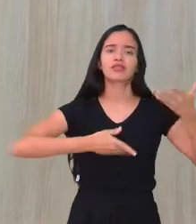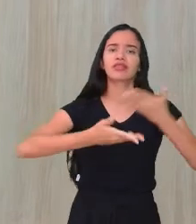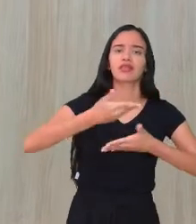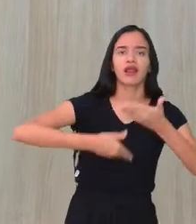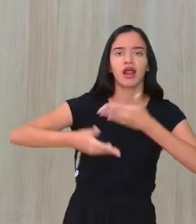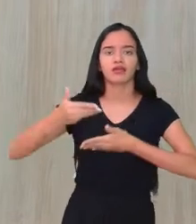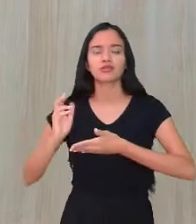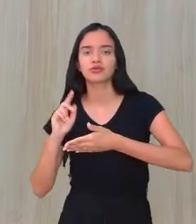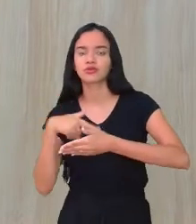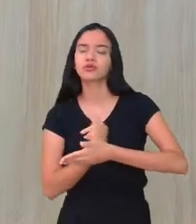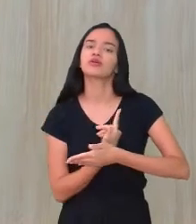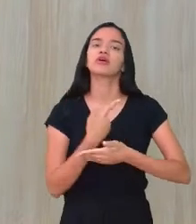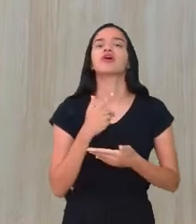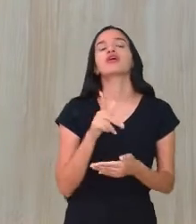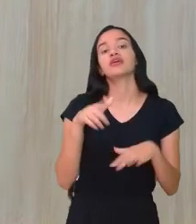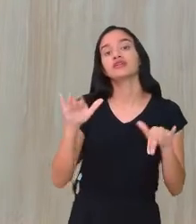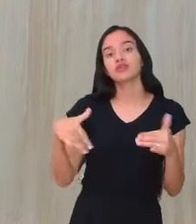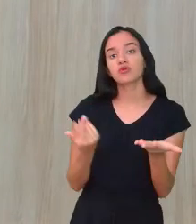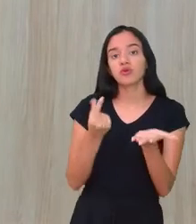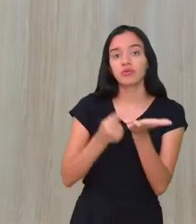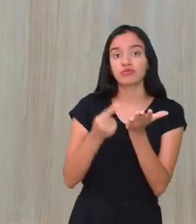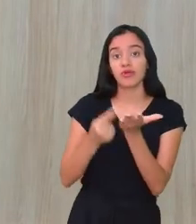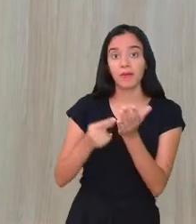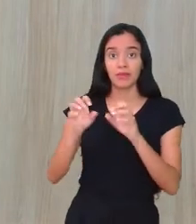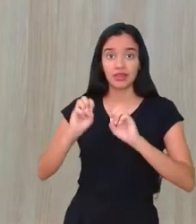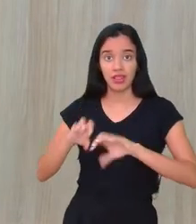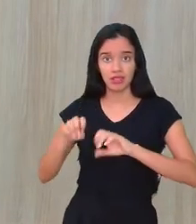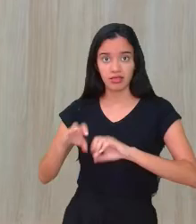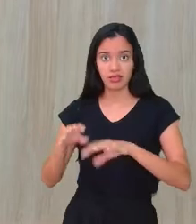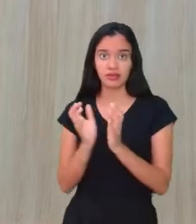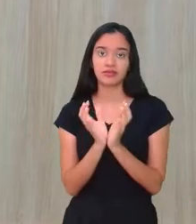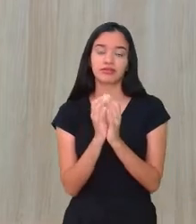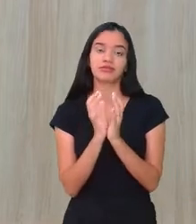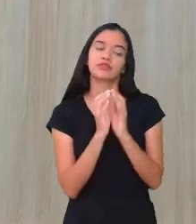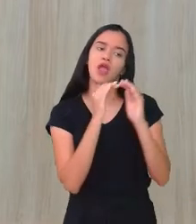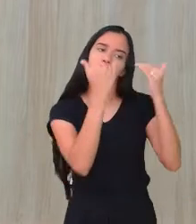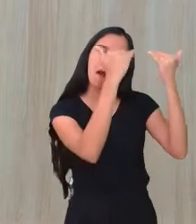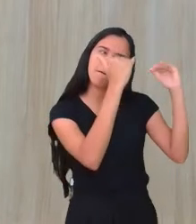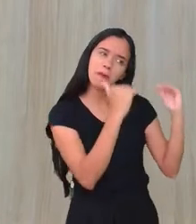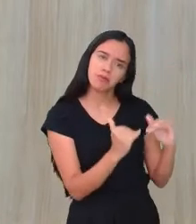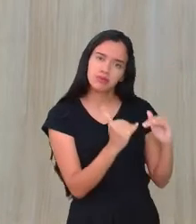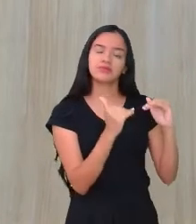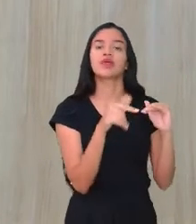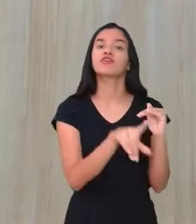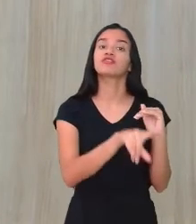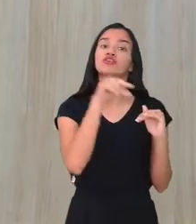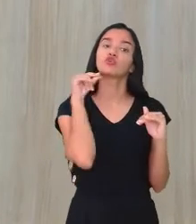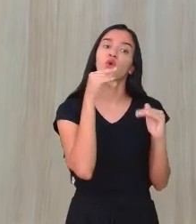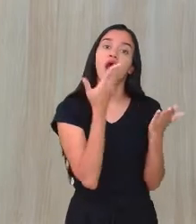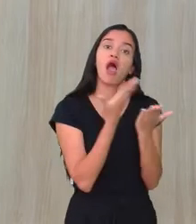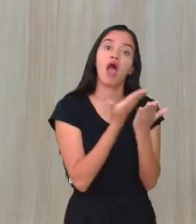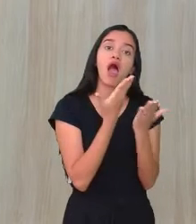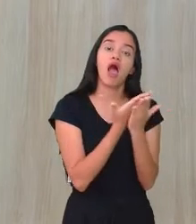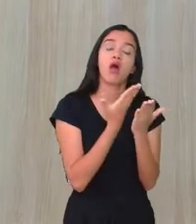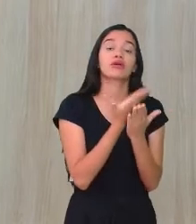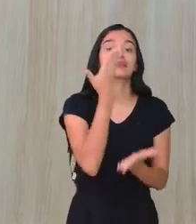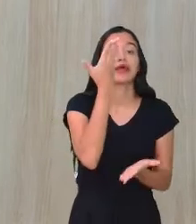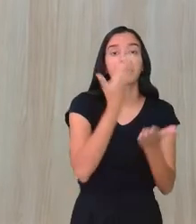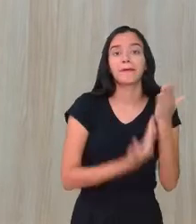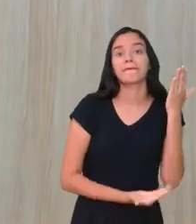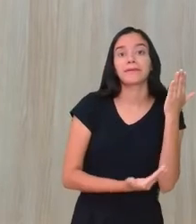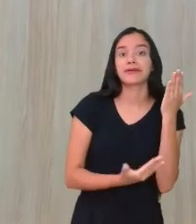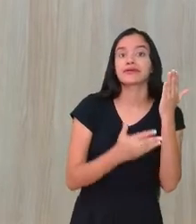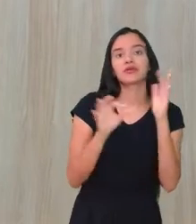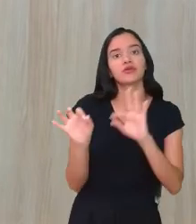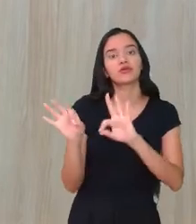conosco, então você vai lá no aplicativo Educa Recife, vai na playlist e escolhe a aula que você perdeu, a aula que